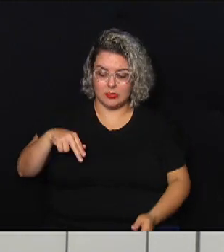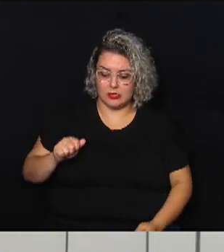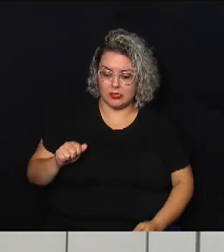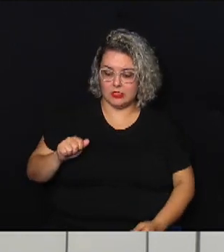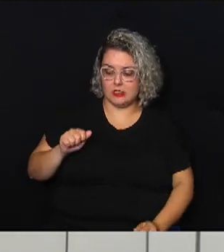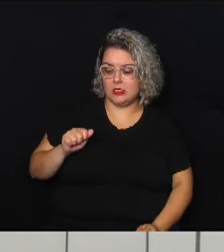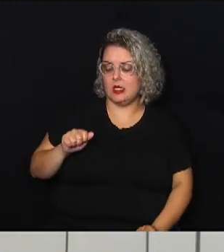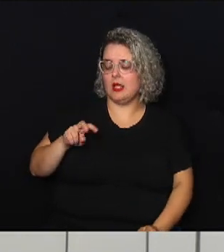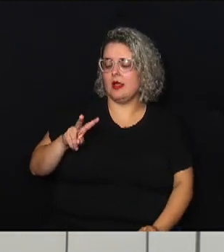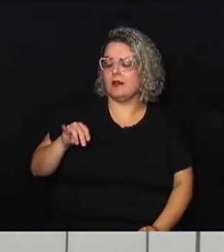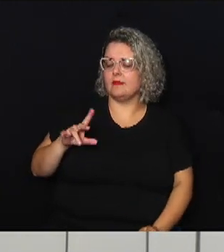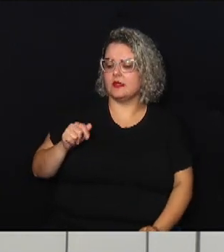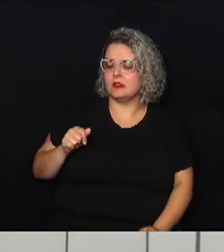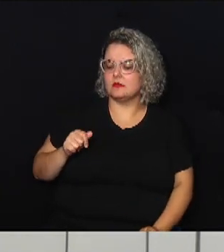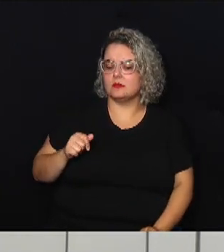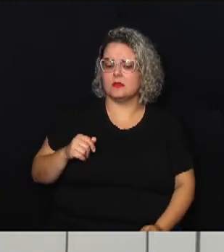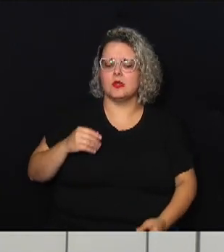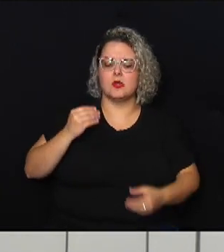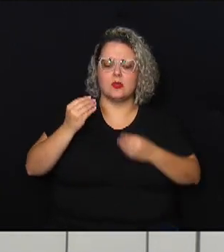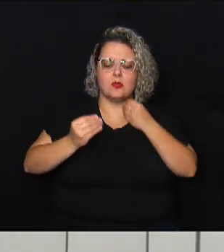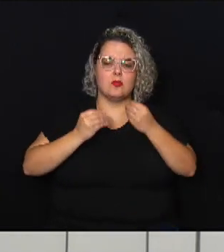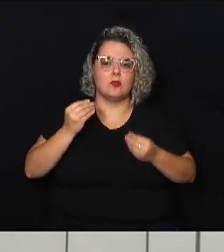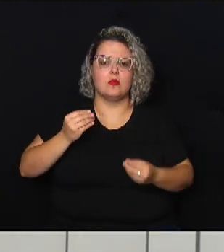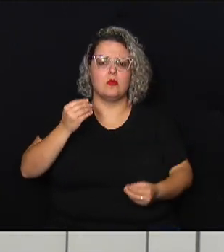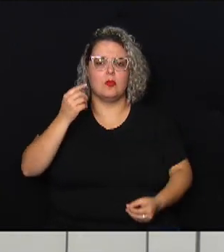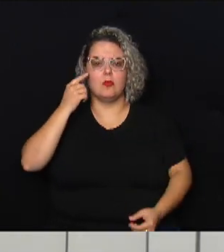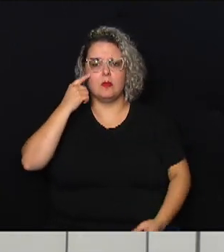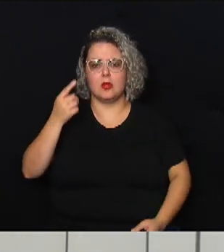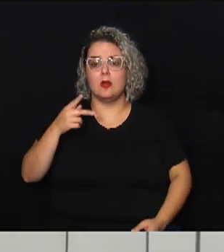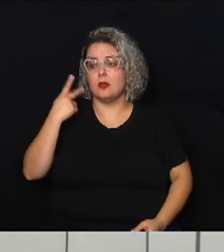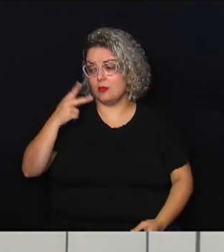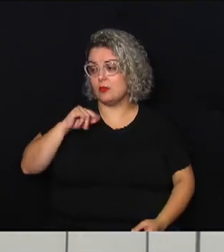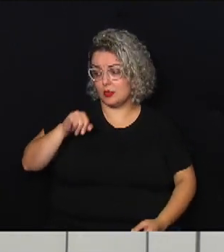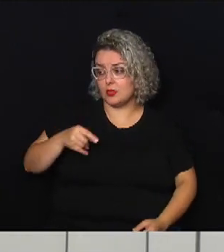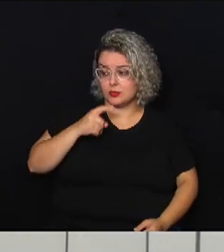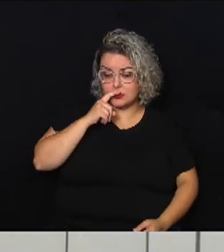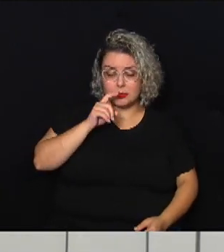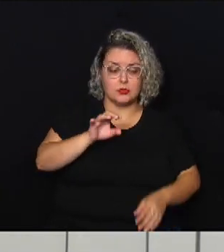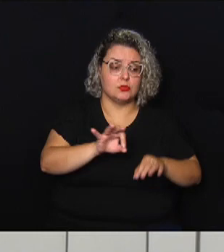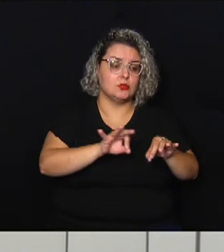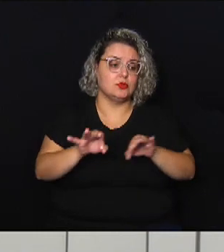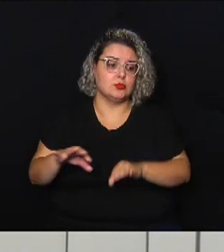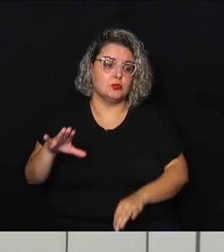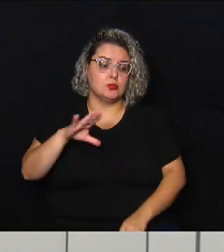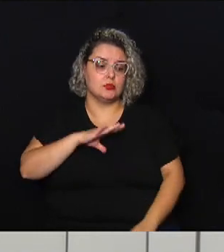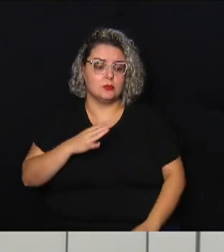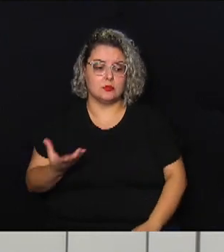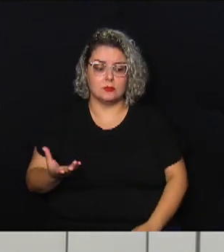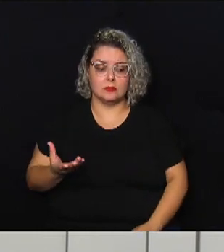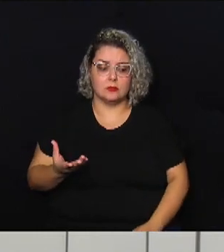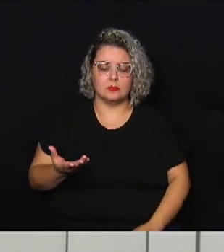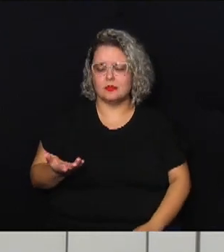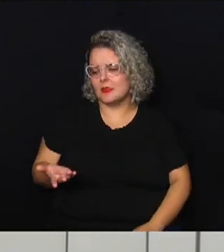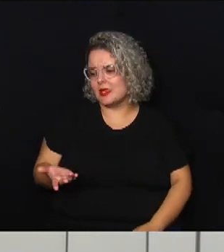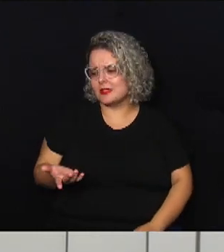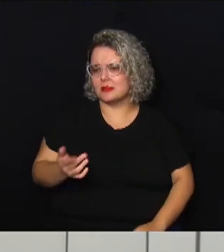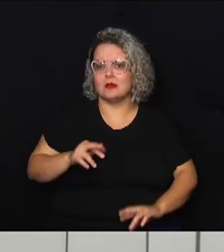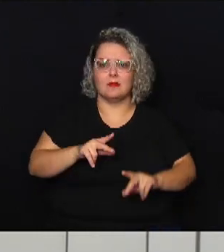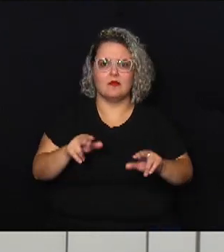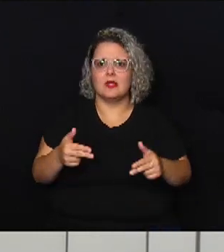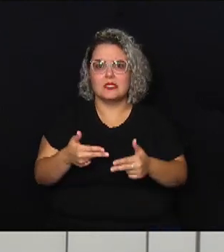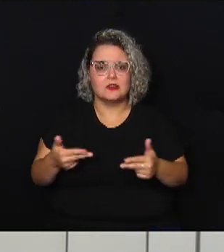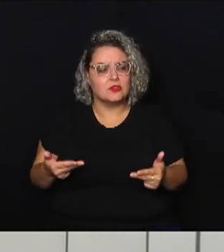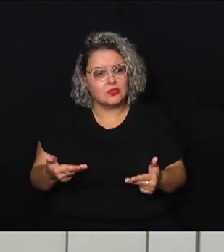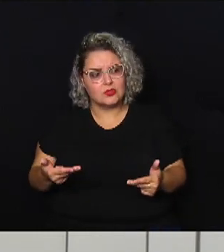como então pensar o vereador já tinha falado da questão de planejar a cidade mas tem muitos casos inclusive